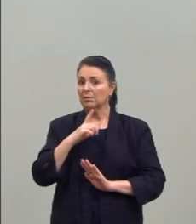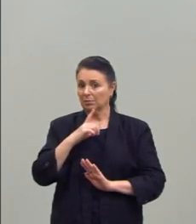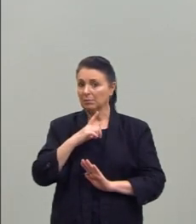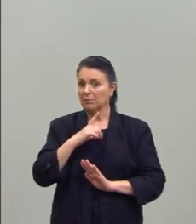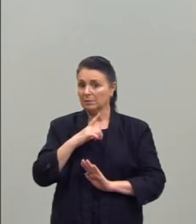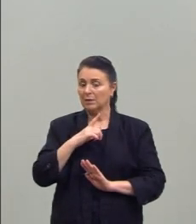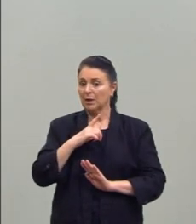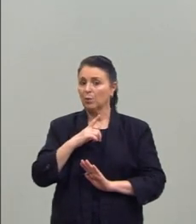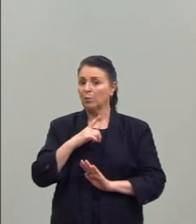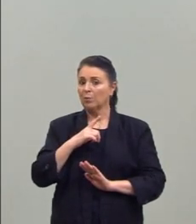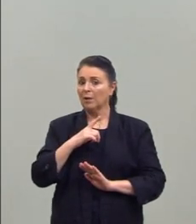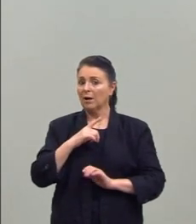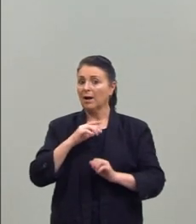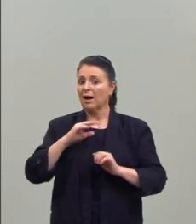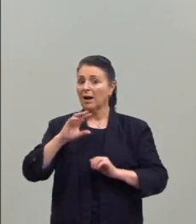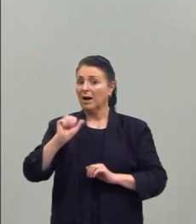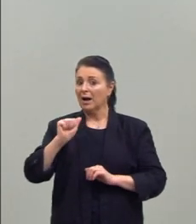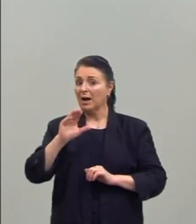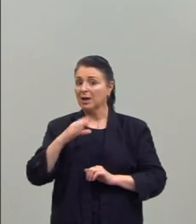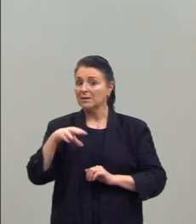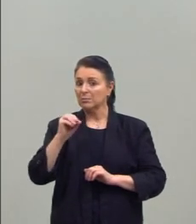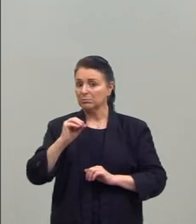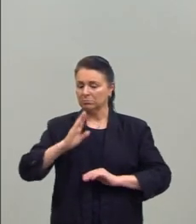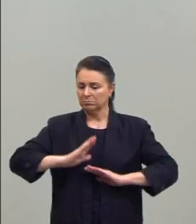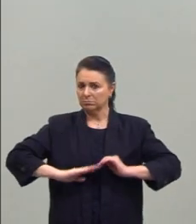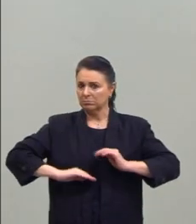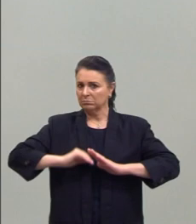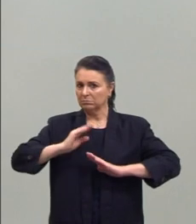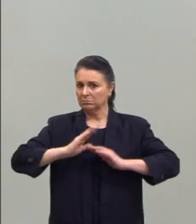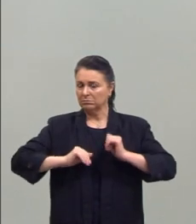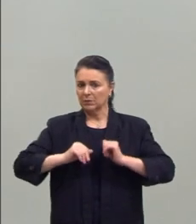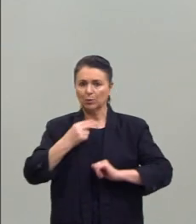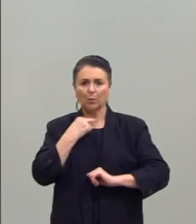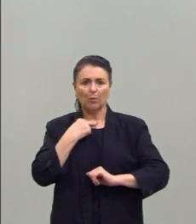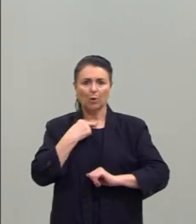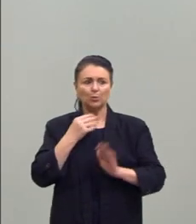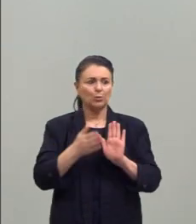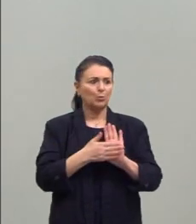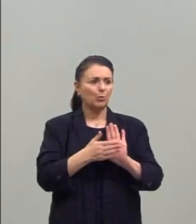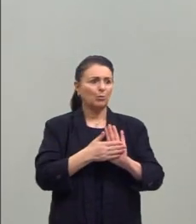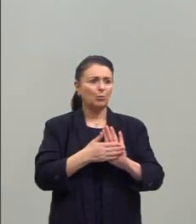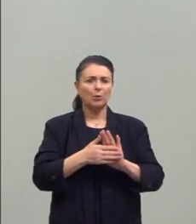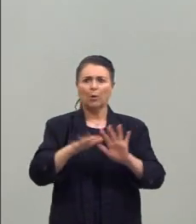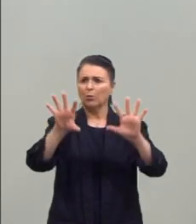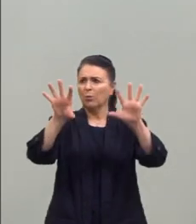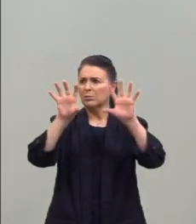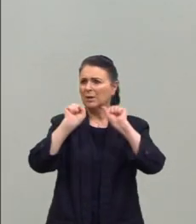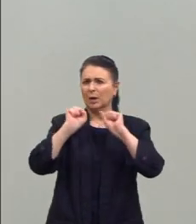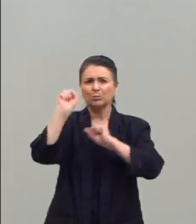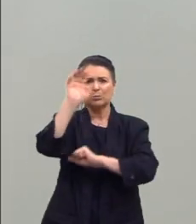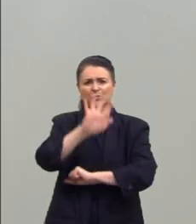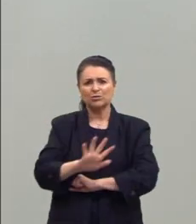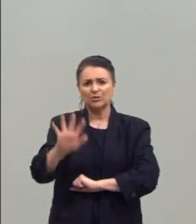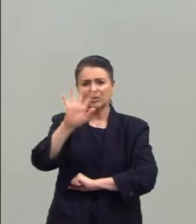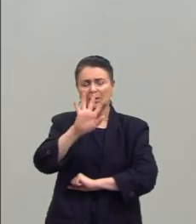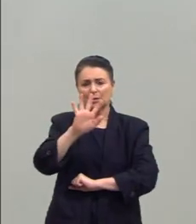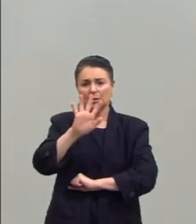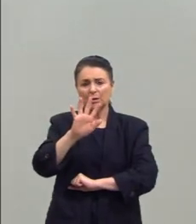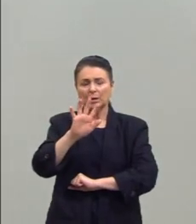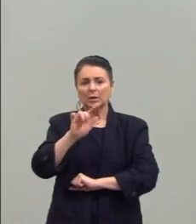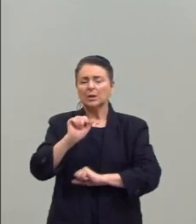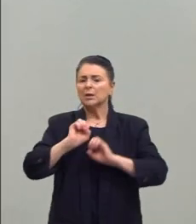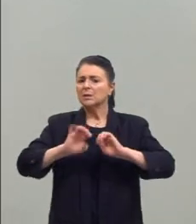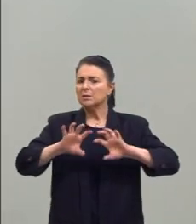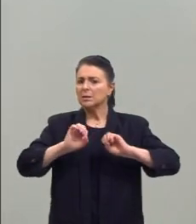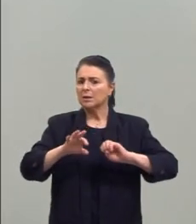uma ação. Ela tem que ser prática. Eu não posso propor algo abstrato, genérico. E, às vezes, trabalhando esses temas em sala de